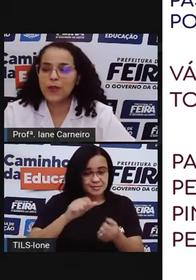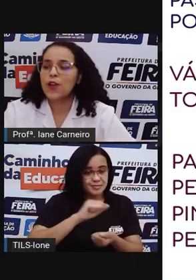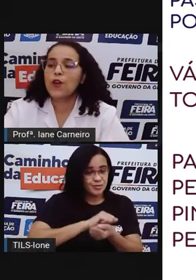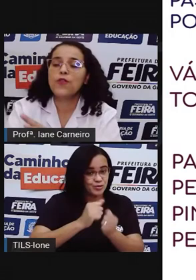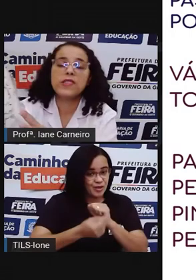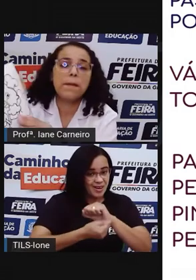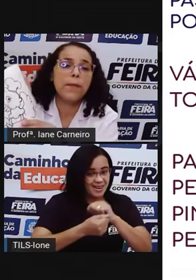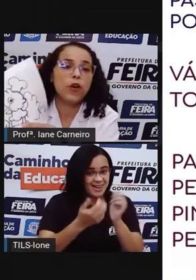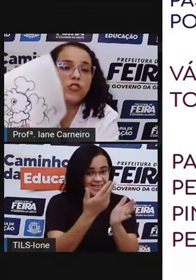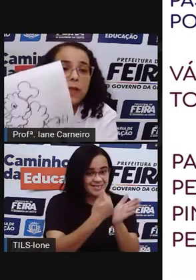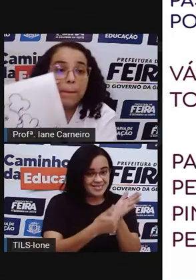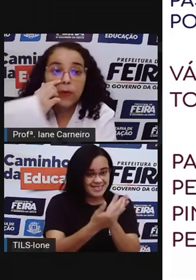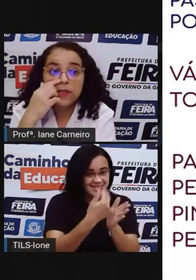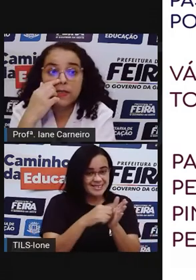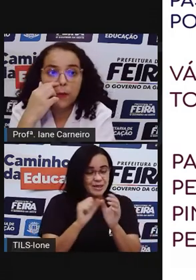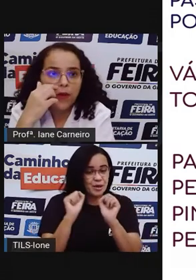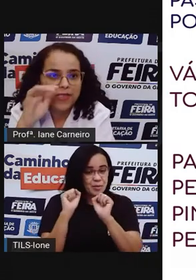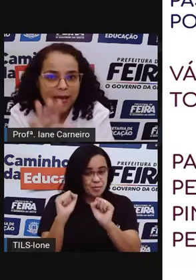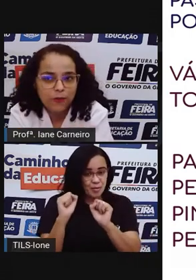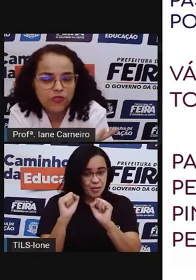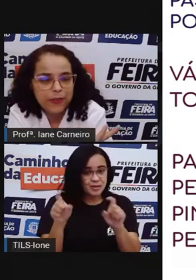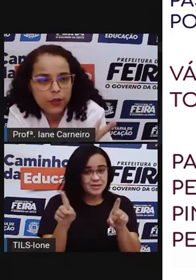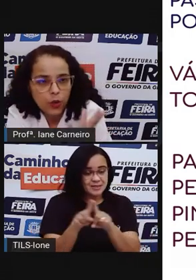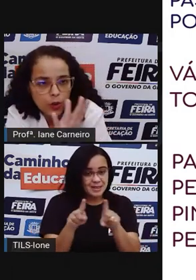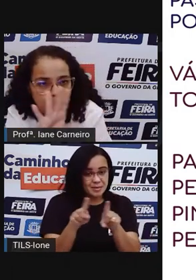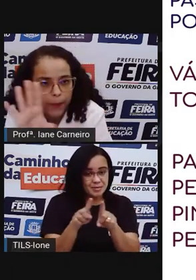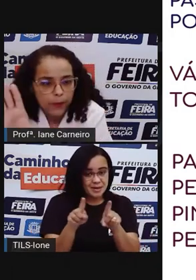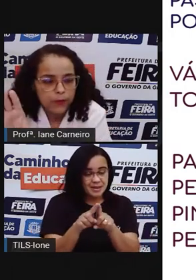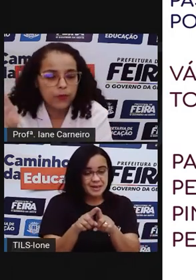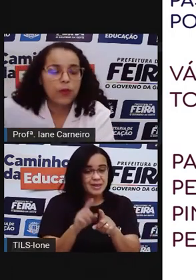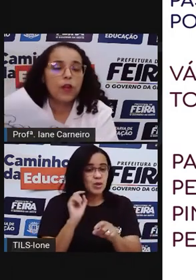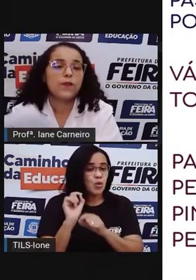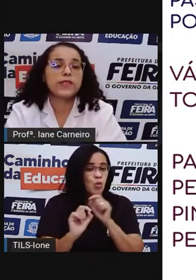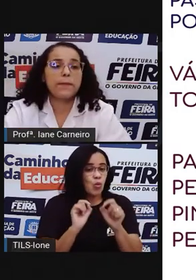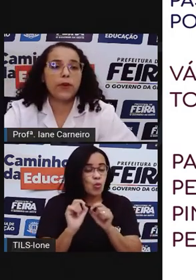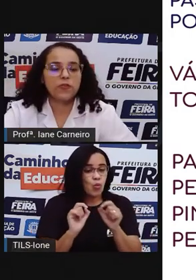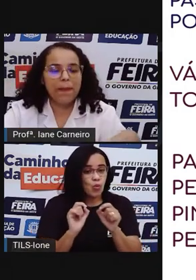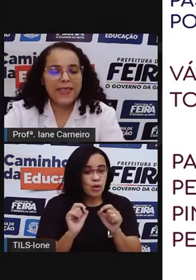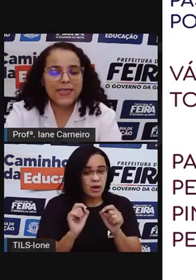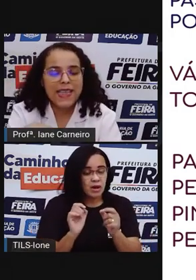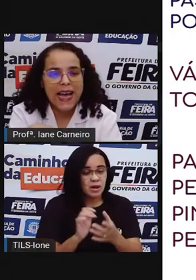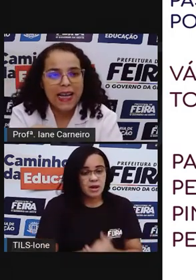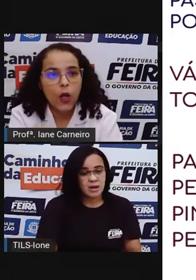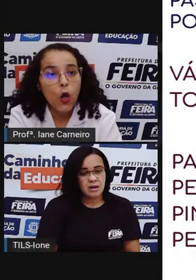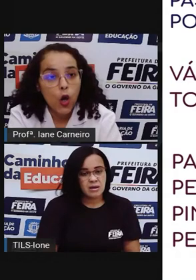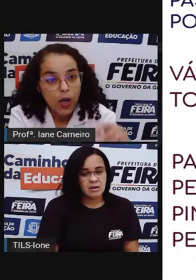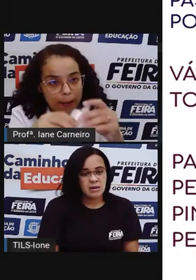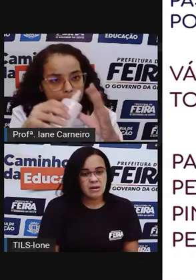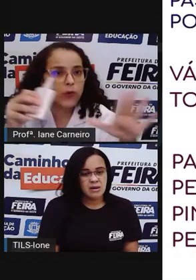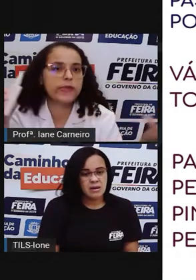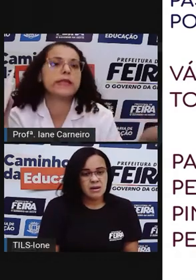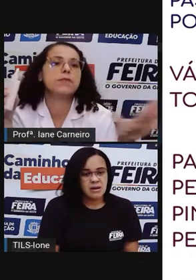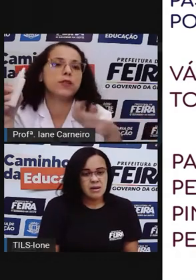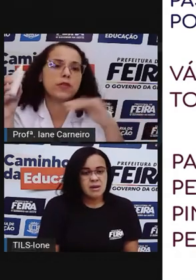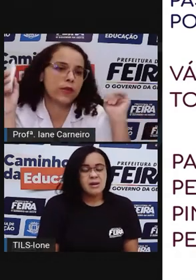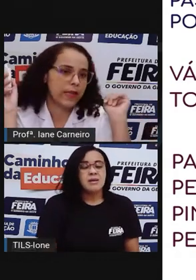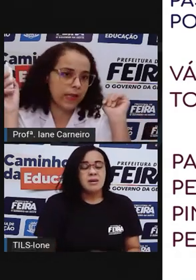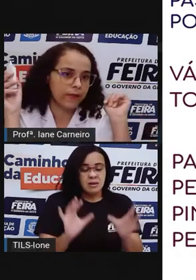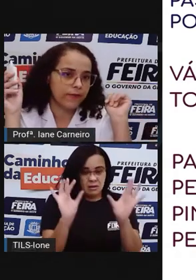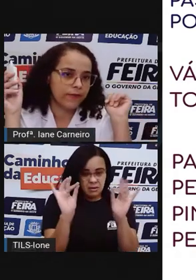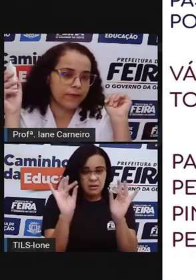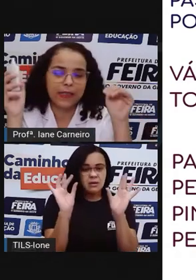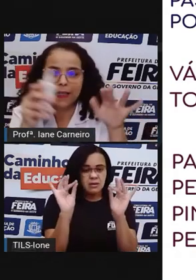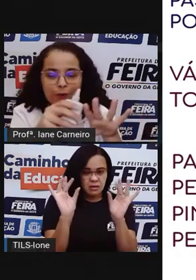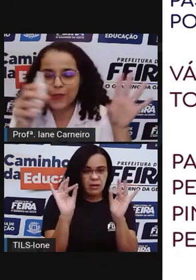quadro, você pode, depois que seu mosaico estiver todo pronto, você pode passar cola por cima do seu